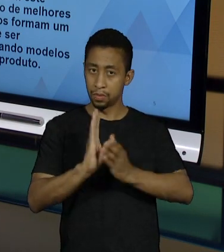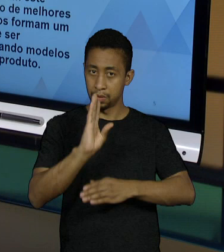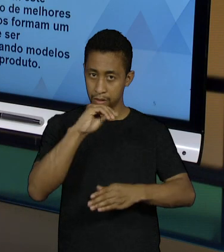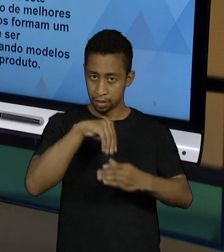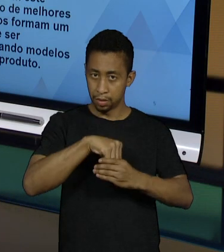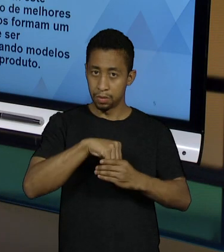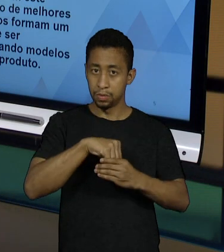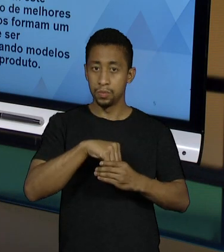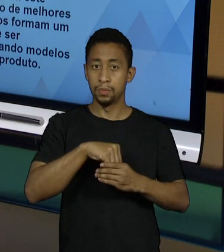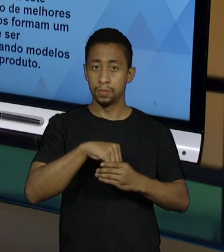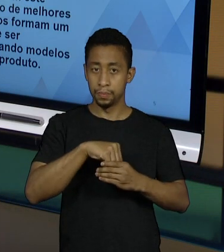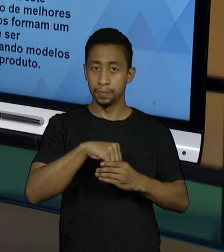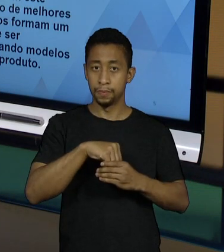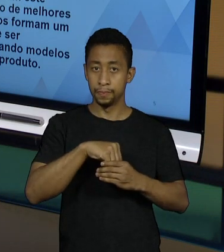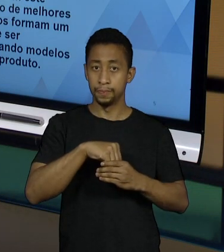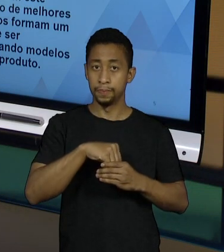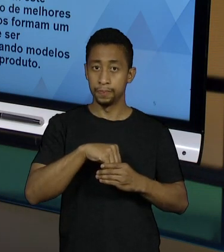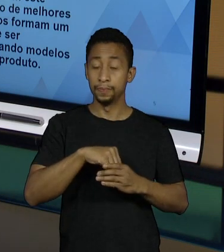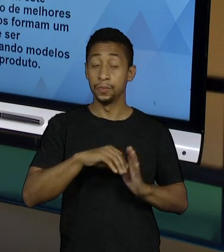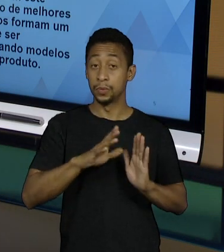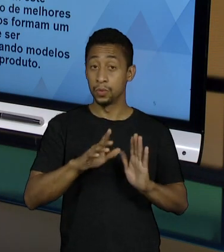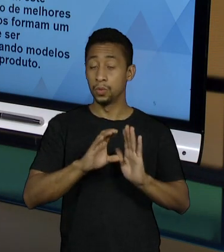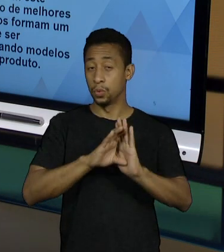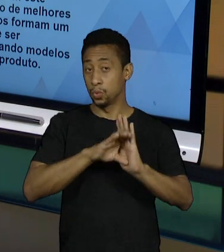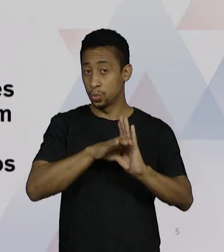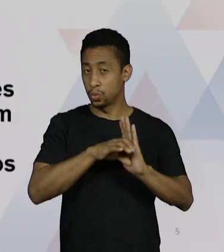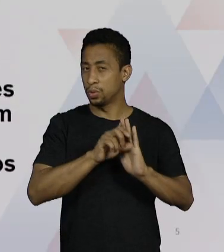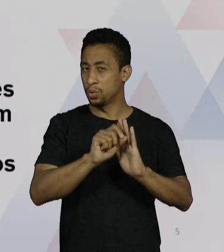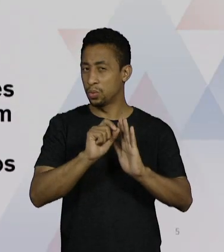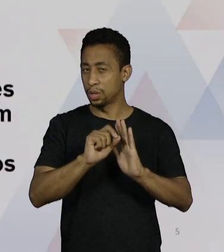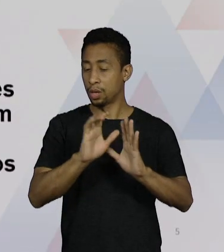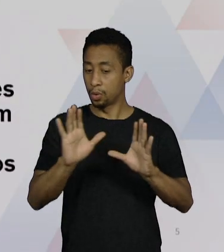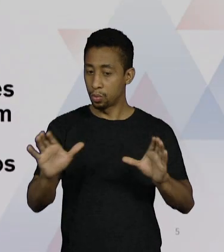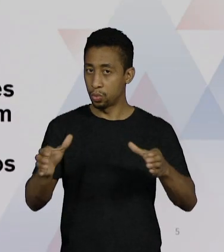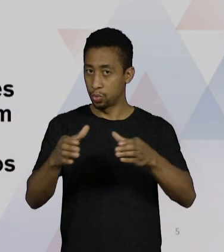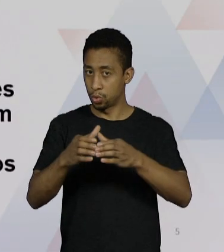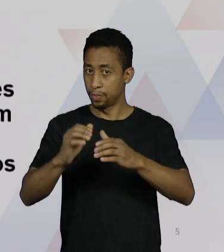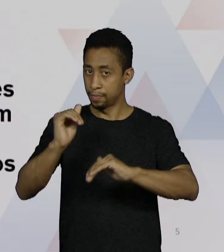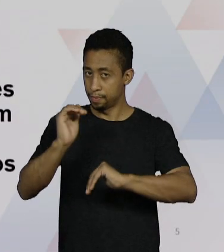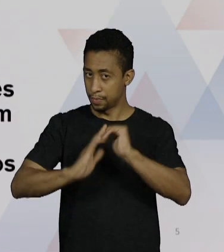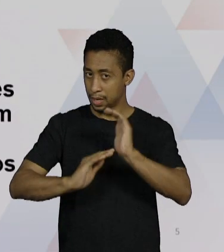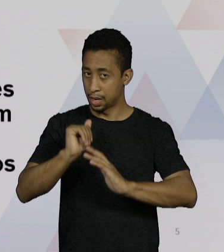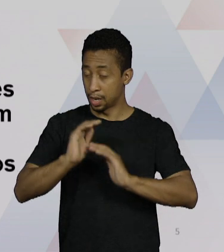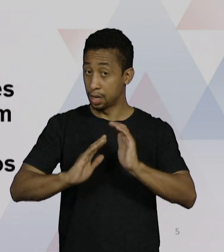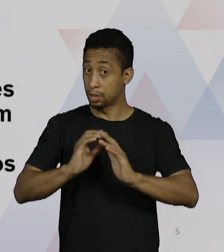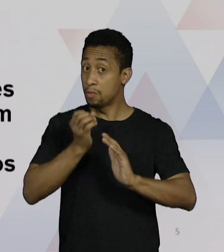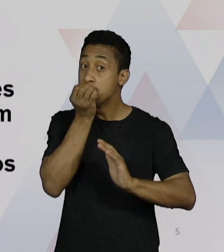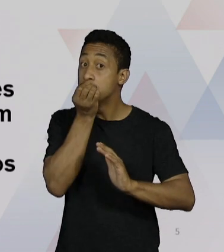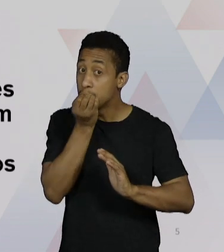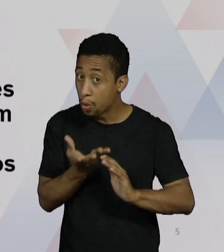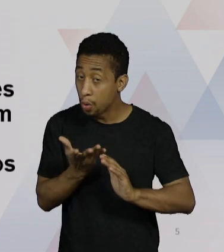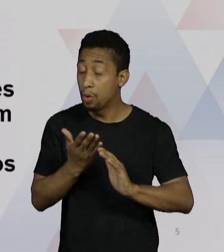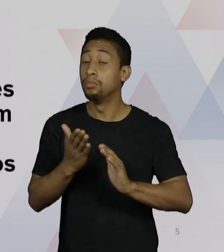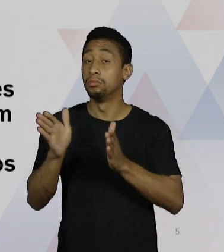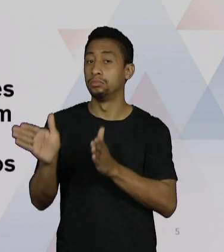onde o conceitou-se como conjunto de melhores práticas para o desenvolvimento de produtos.